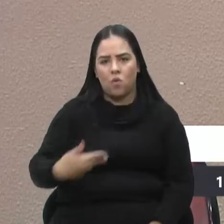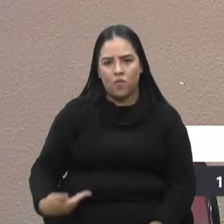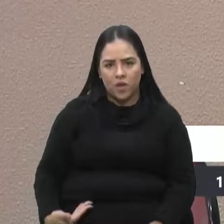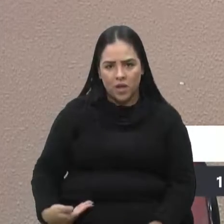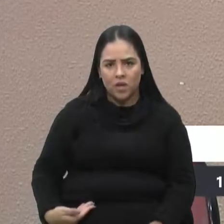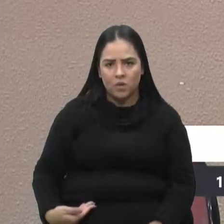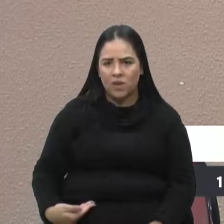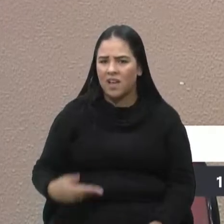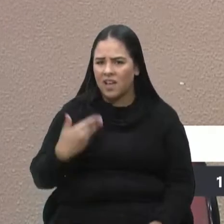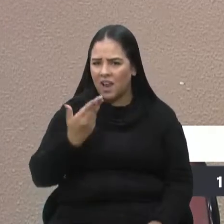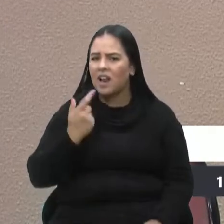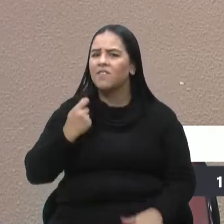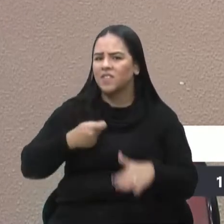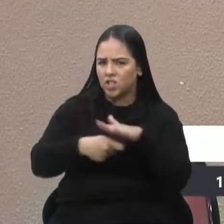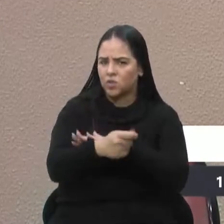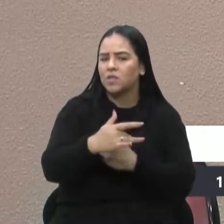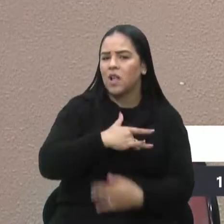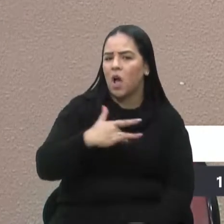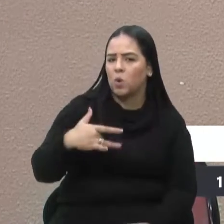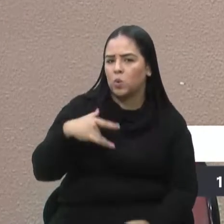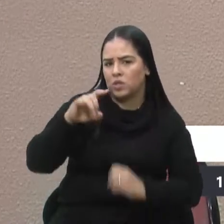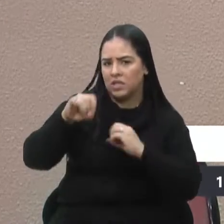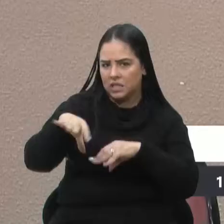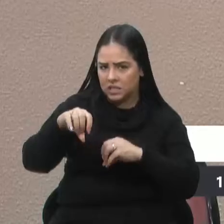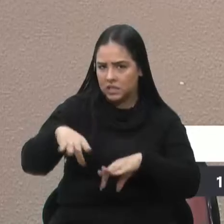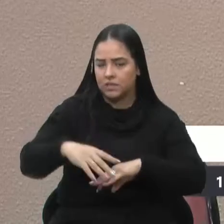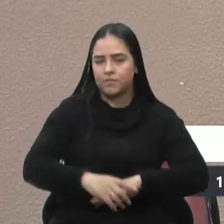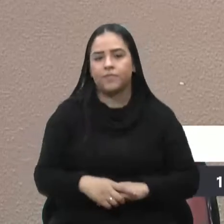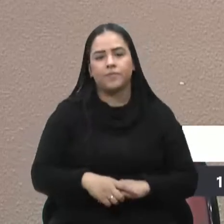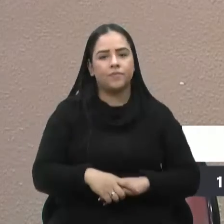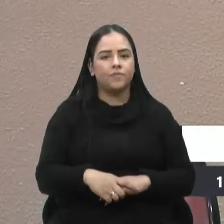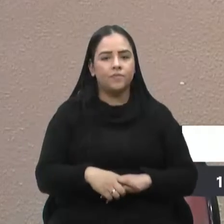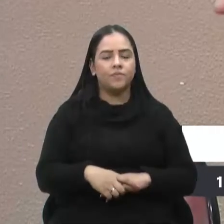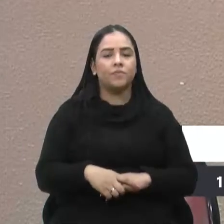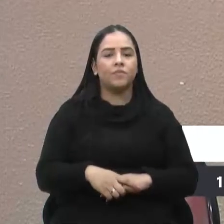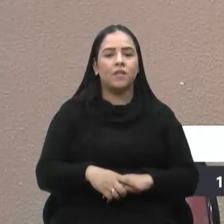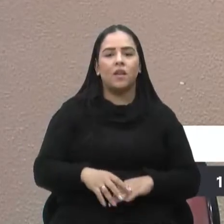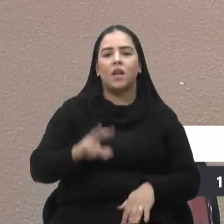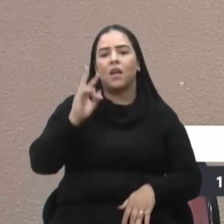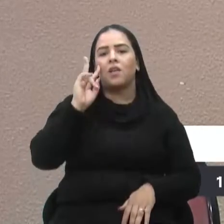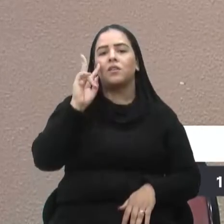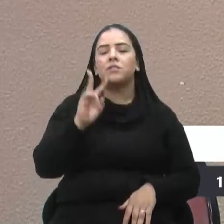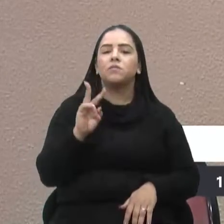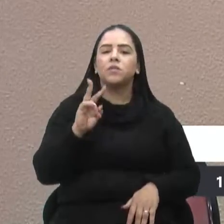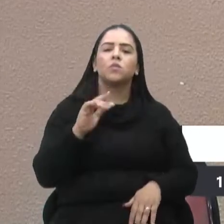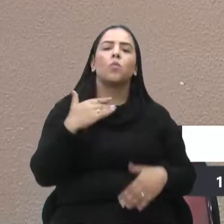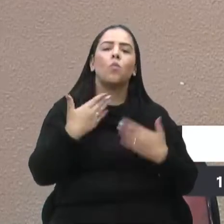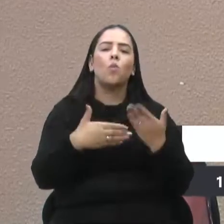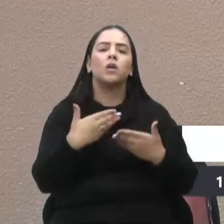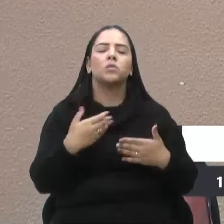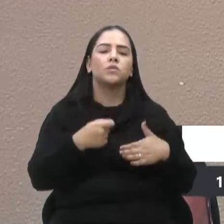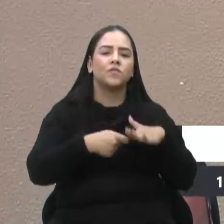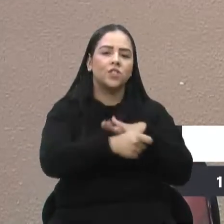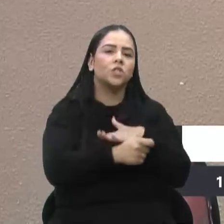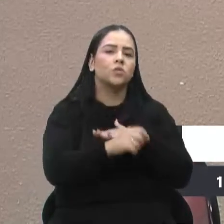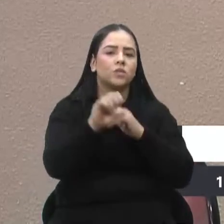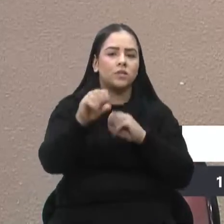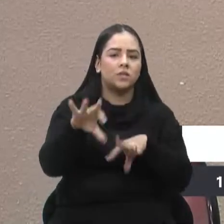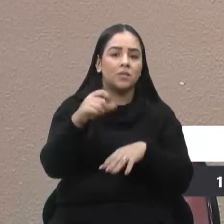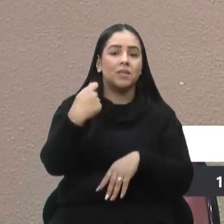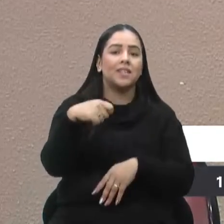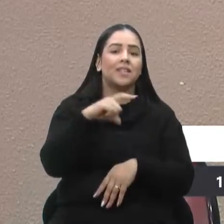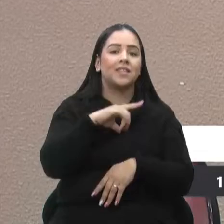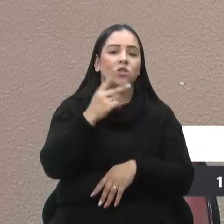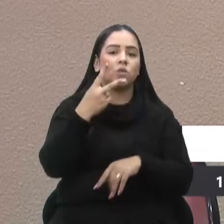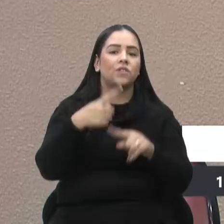investiu em saúde e educação. Olha quanto foi investido em educação e precisaria o dobro e